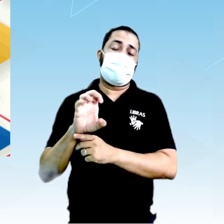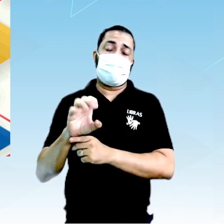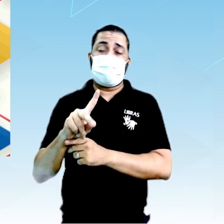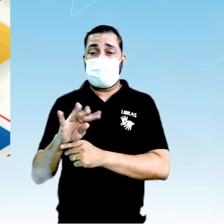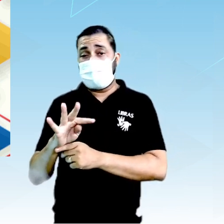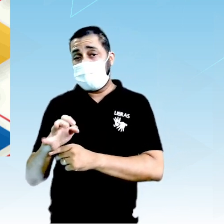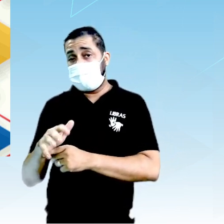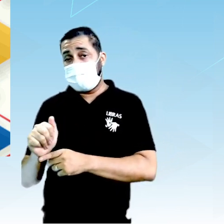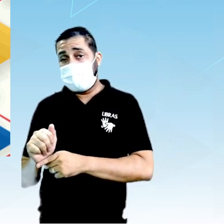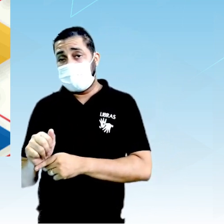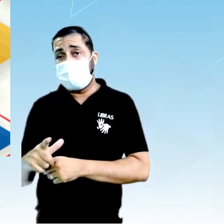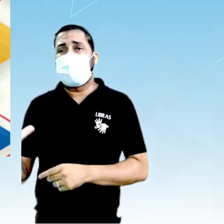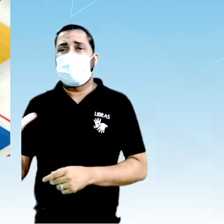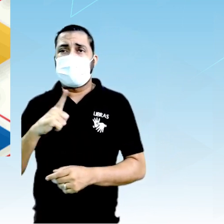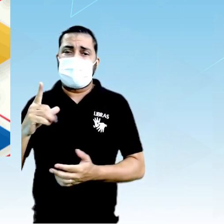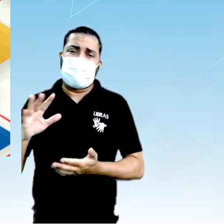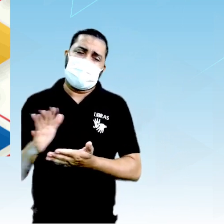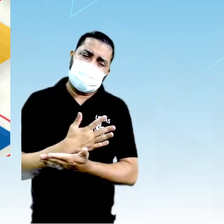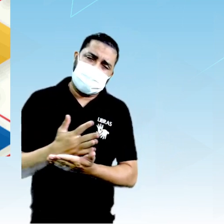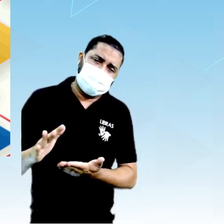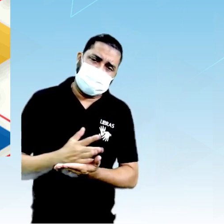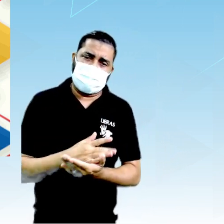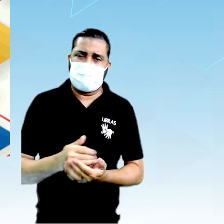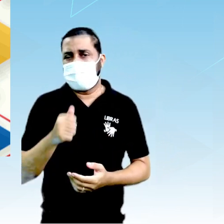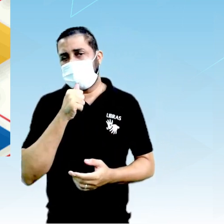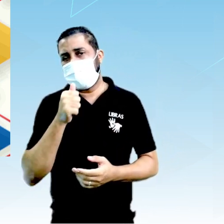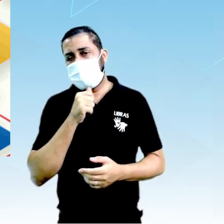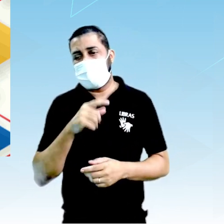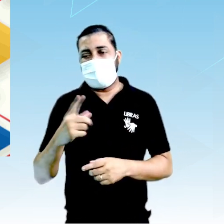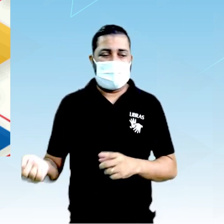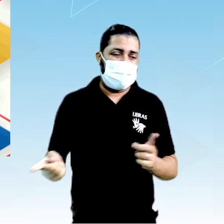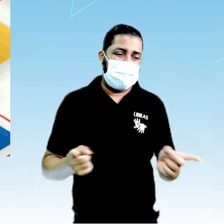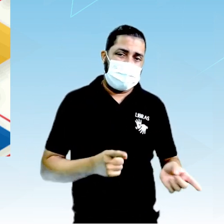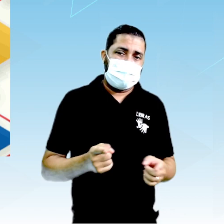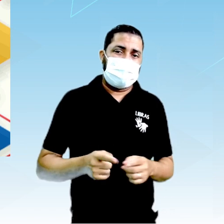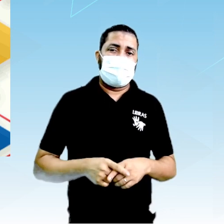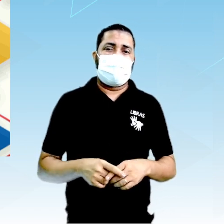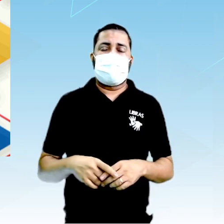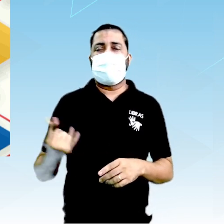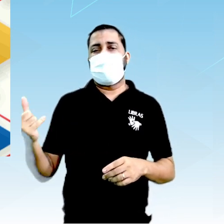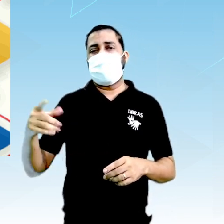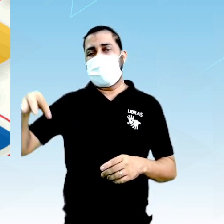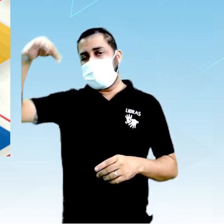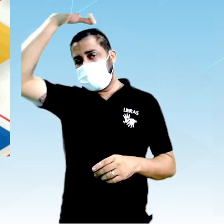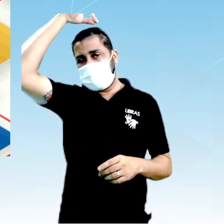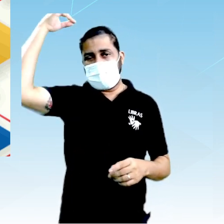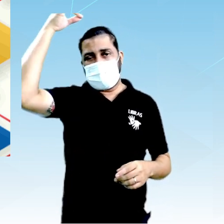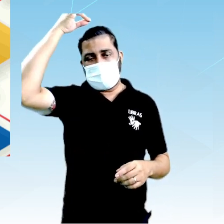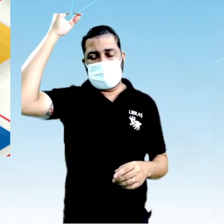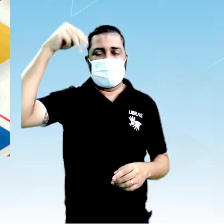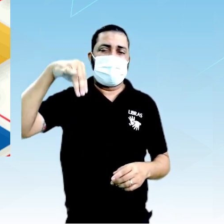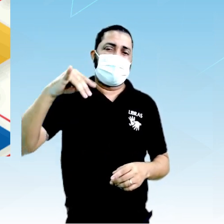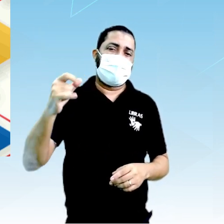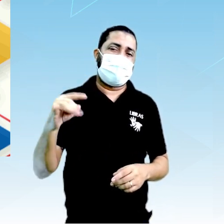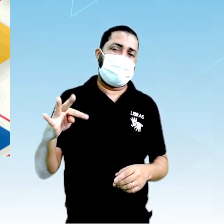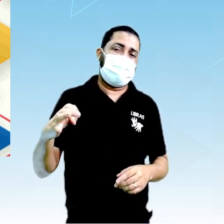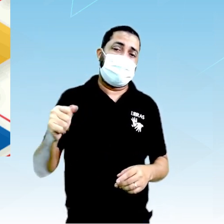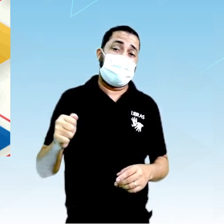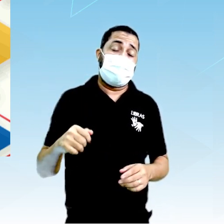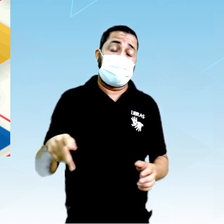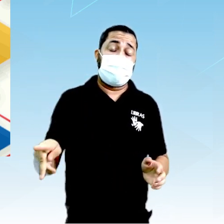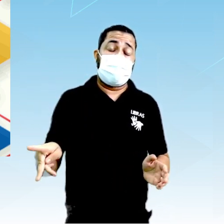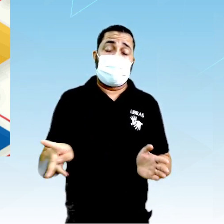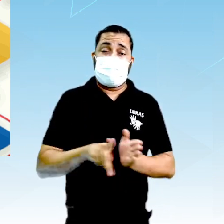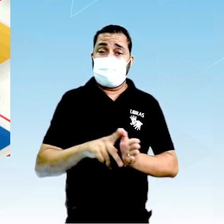Ainda temos alguns traços, aqui ou ali, da questão espiritual, da questão mística, da própria